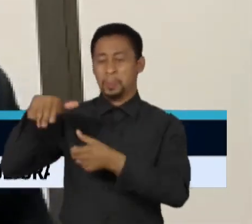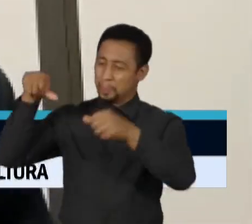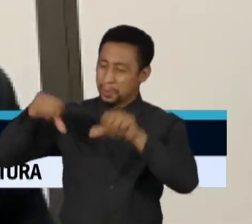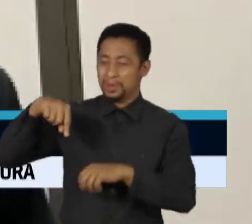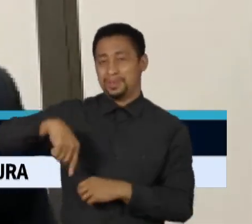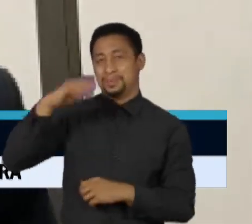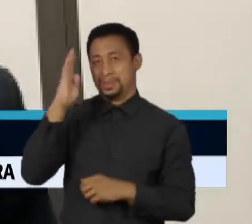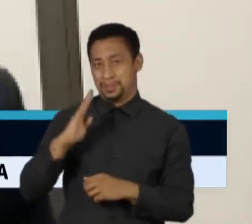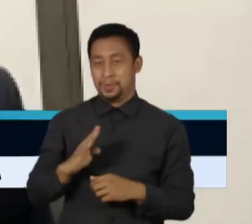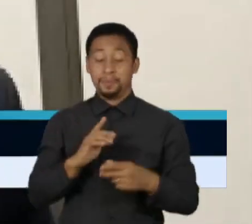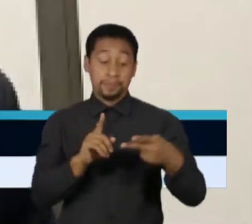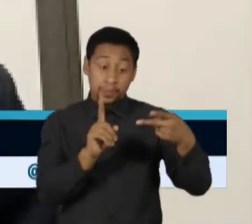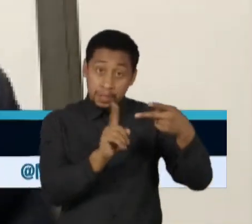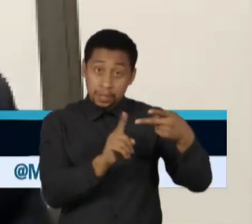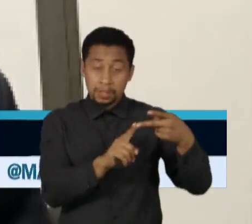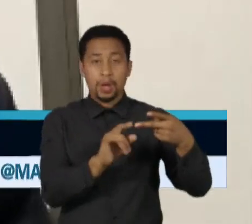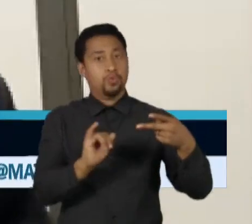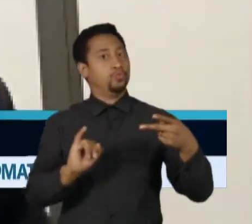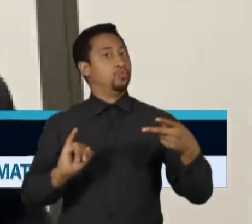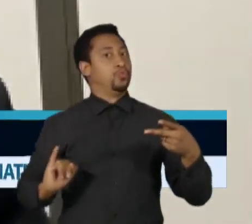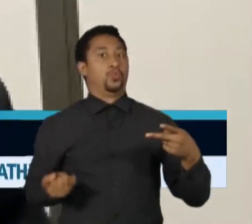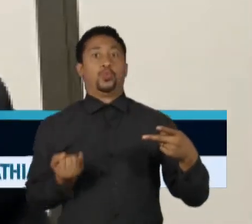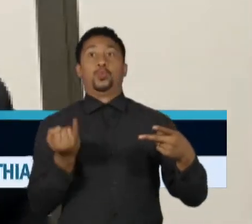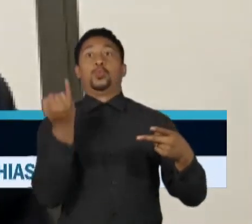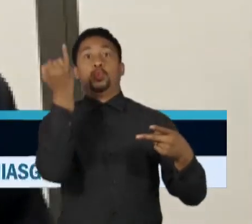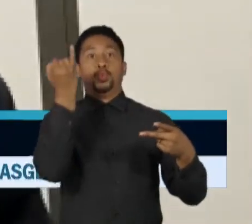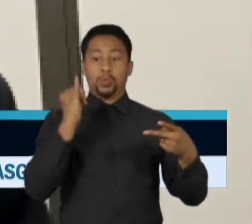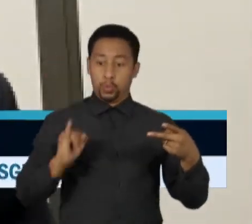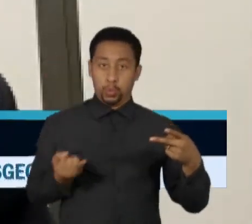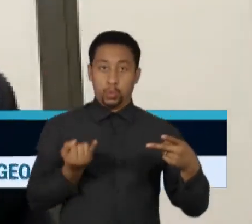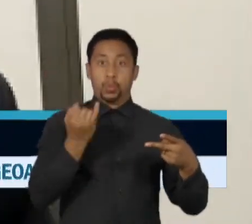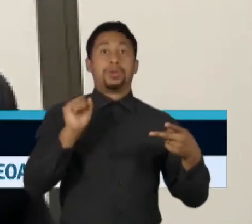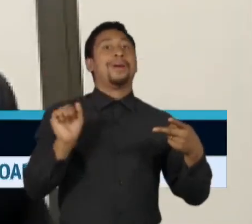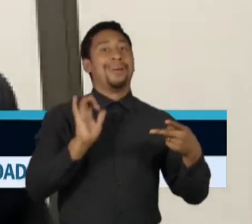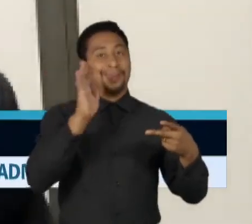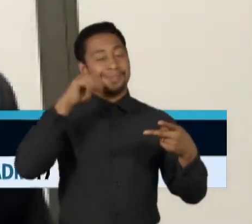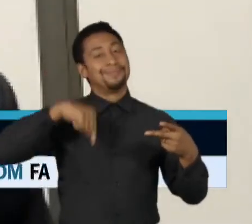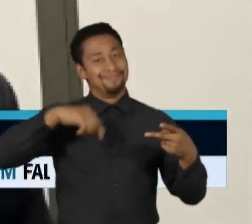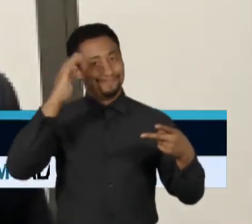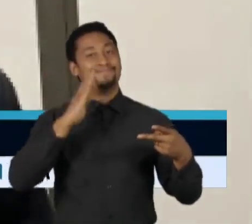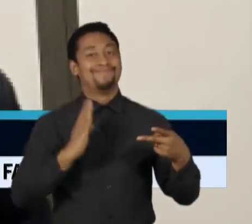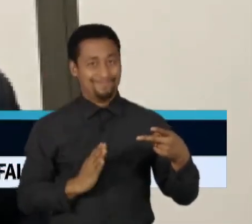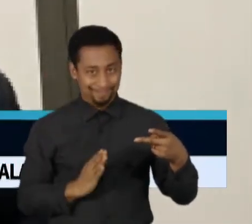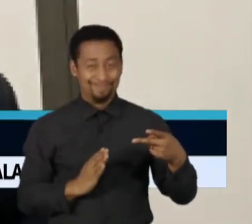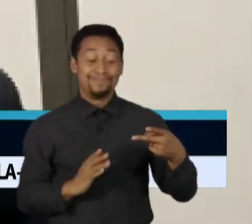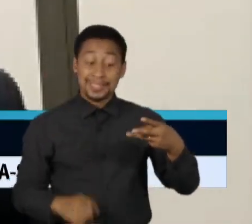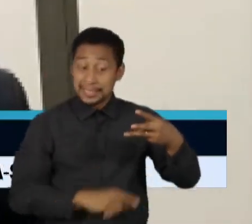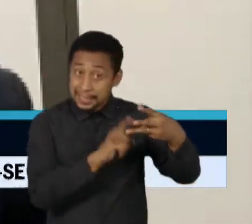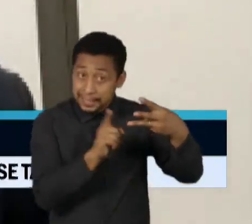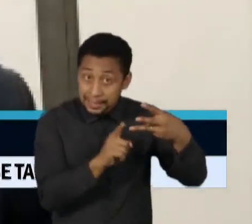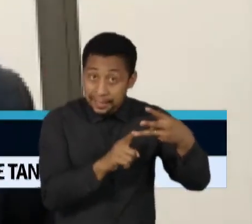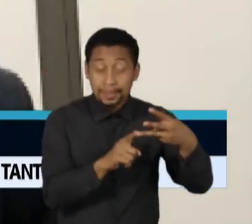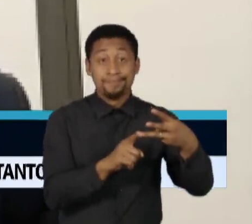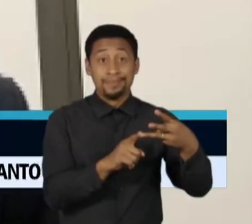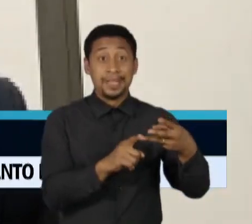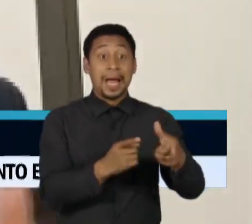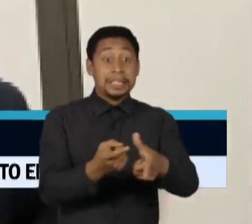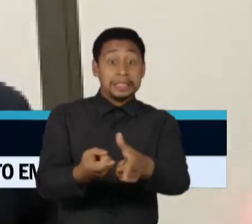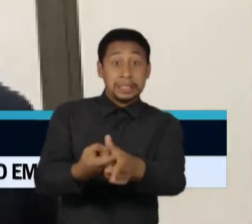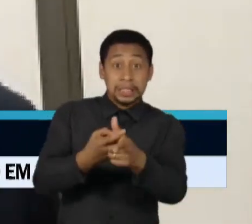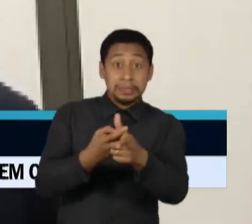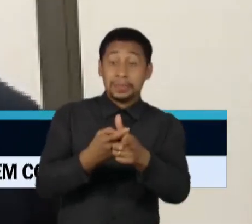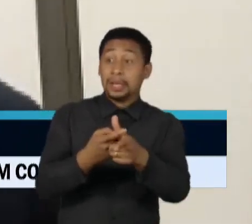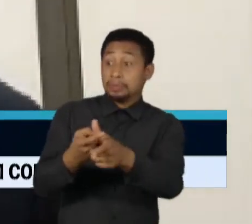Juros altos, vive um período de juros muito altos no Brasil e inadimplência